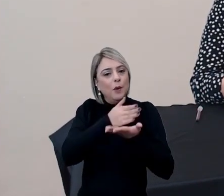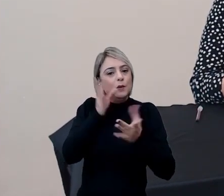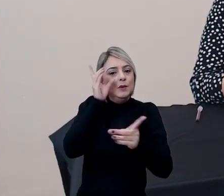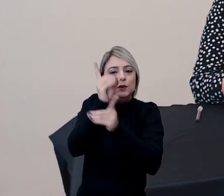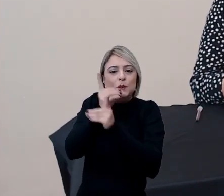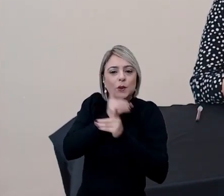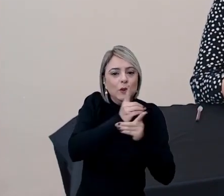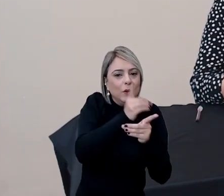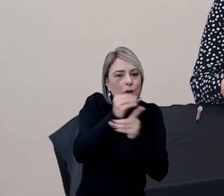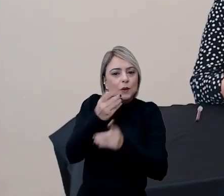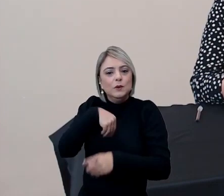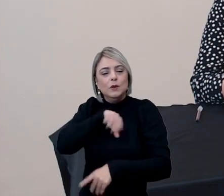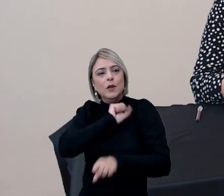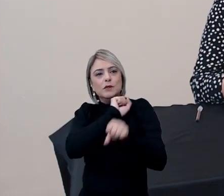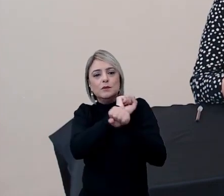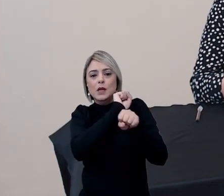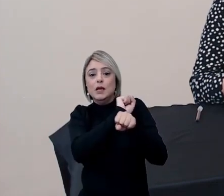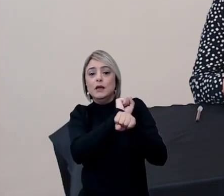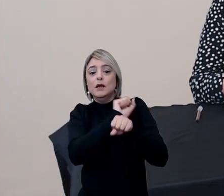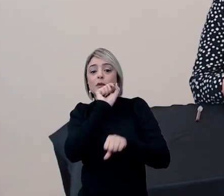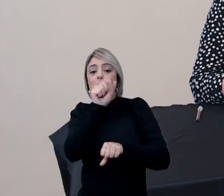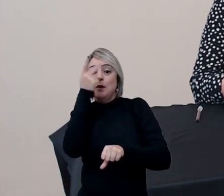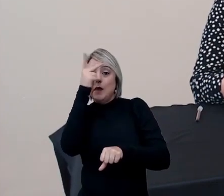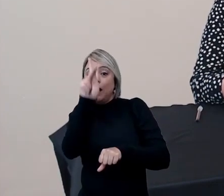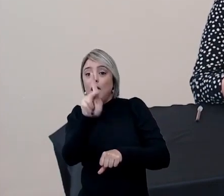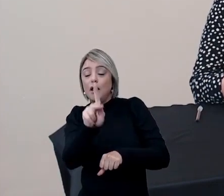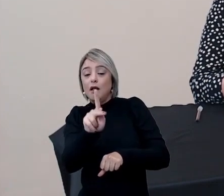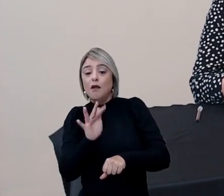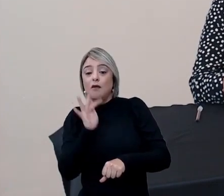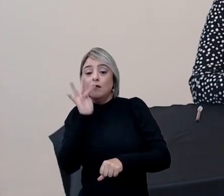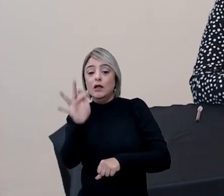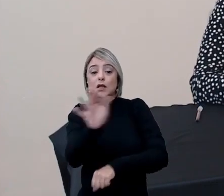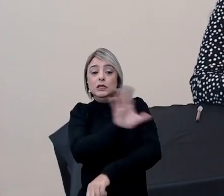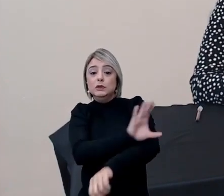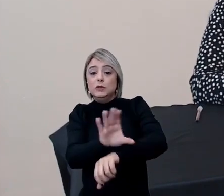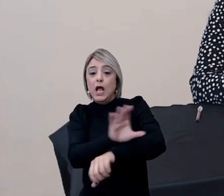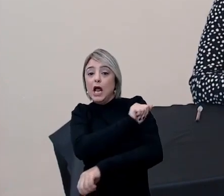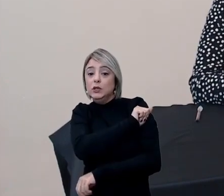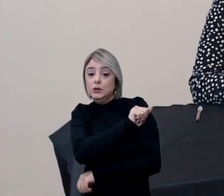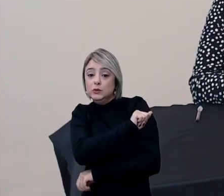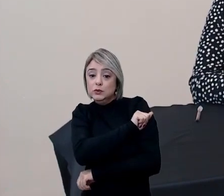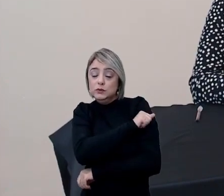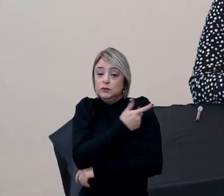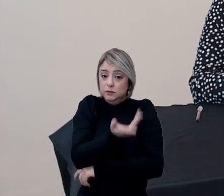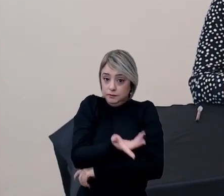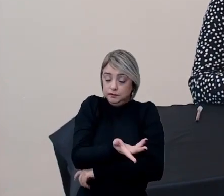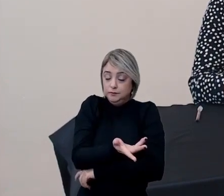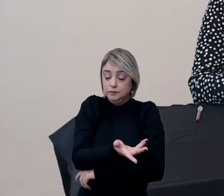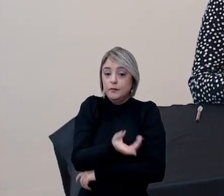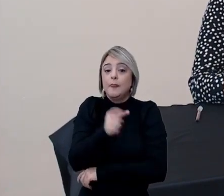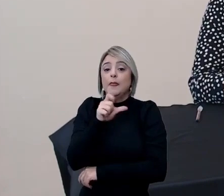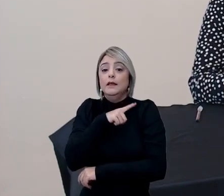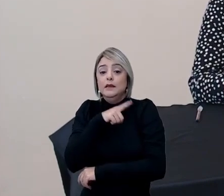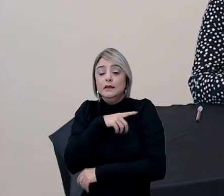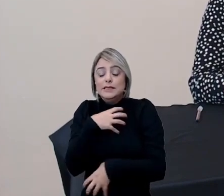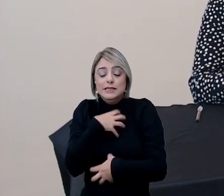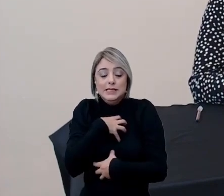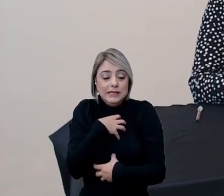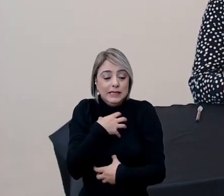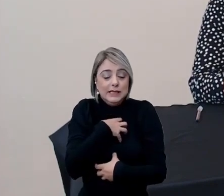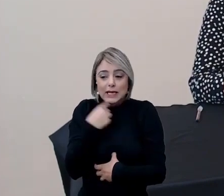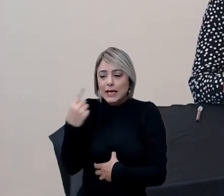encontro, onde a gente espera que, para além de cursistas de uma determinada oferta, vocês se